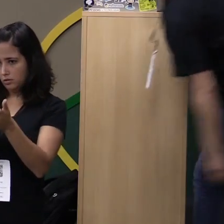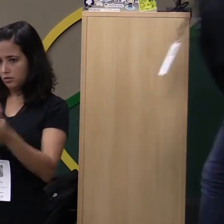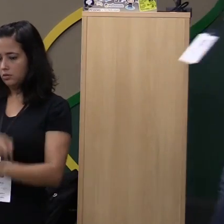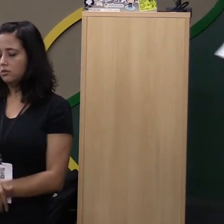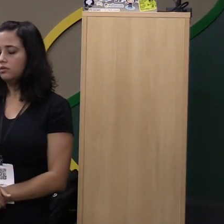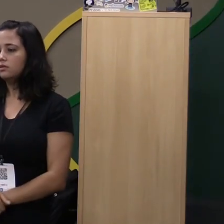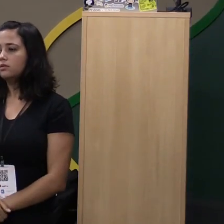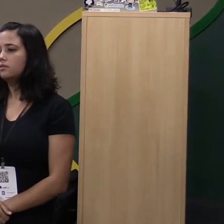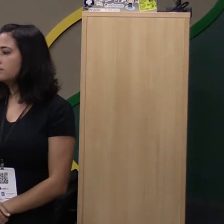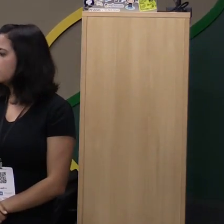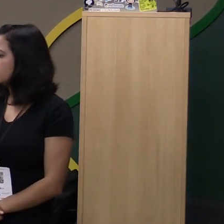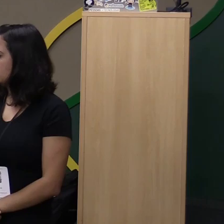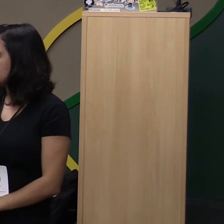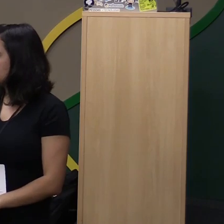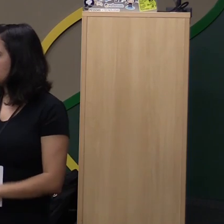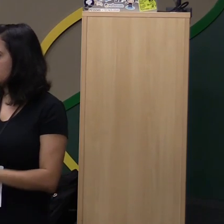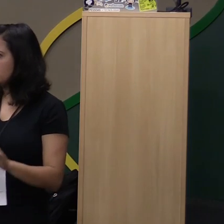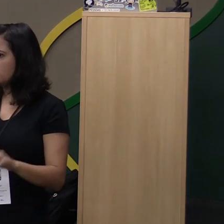Valeu.